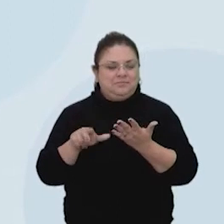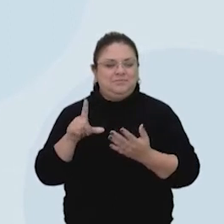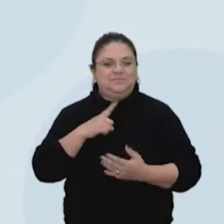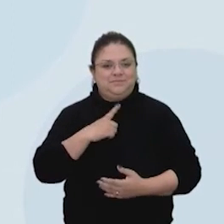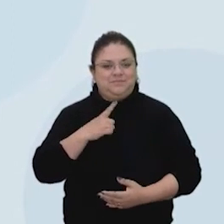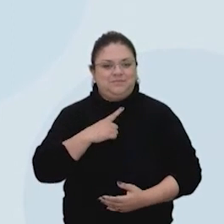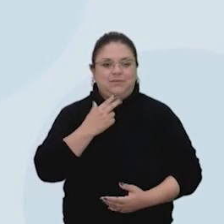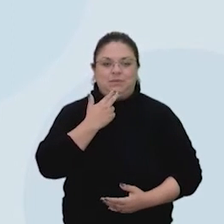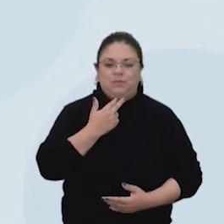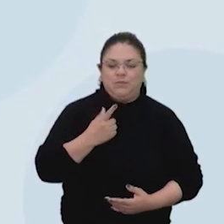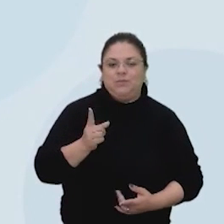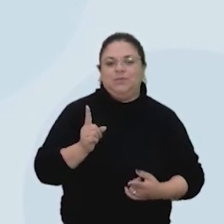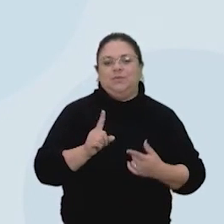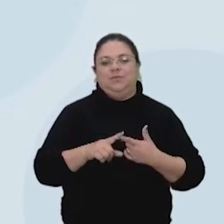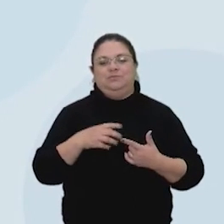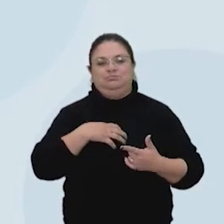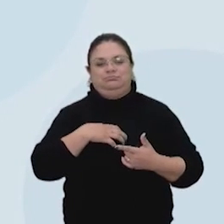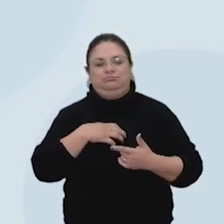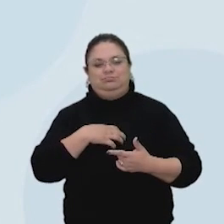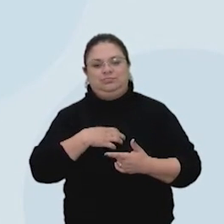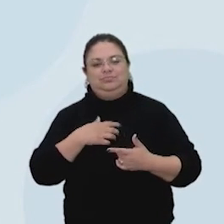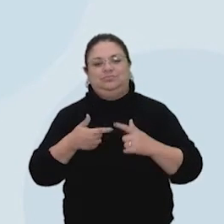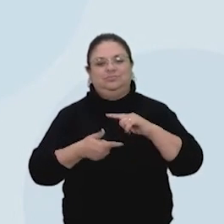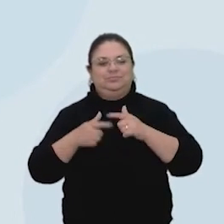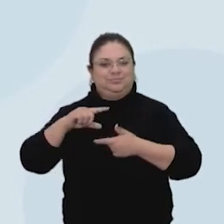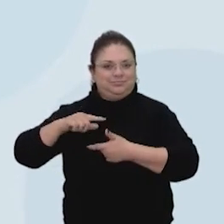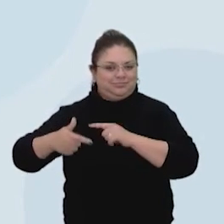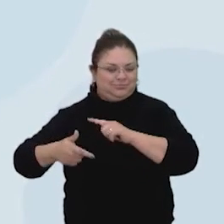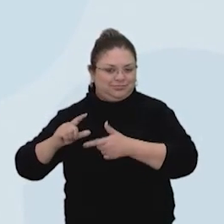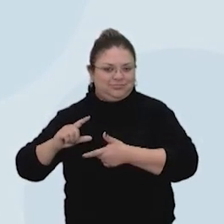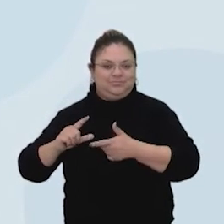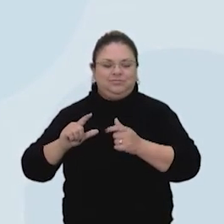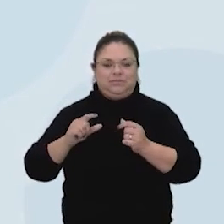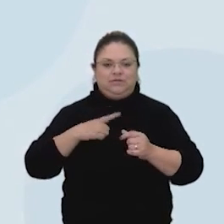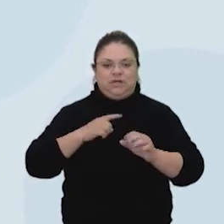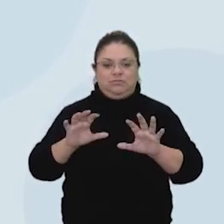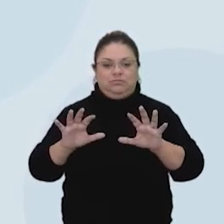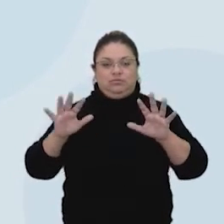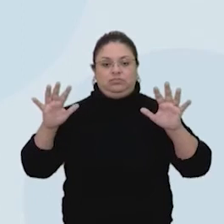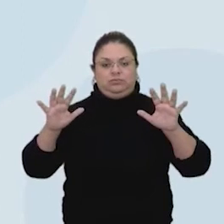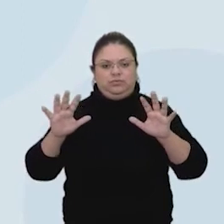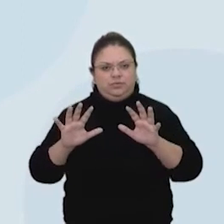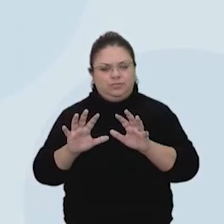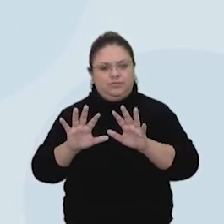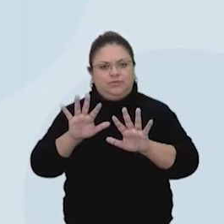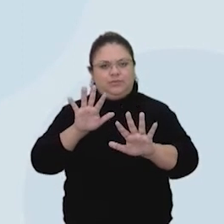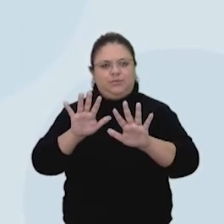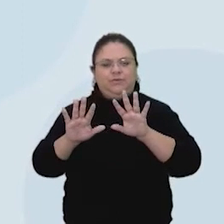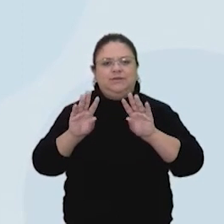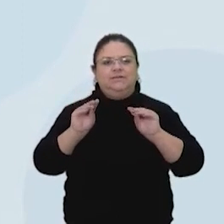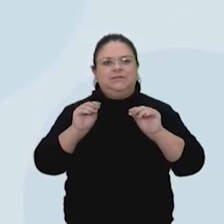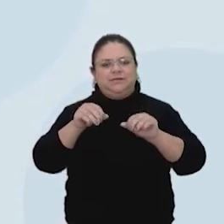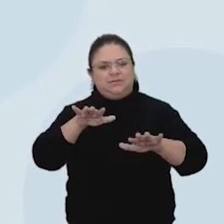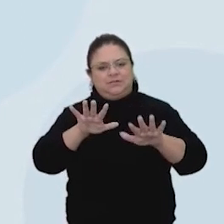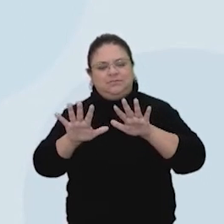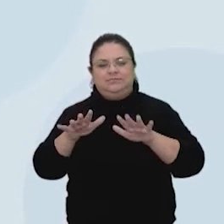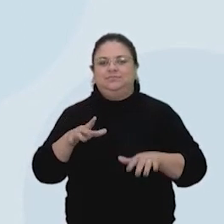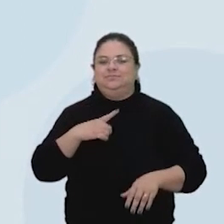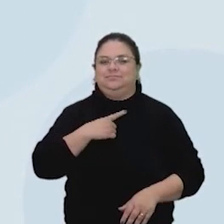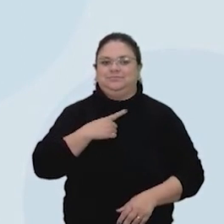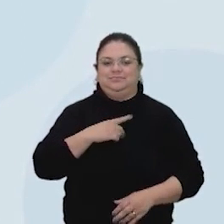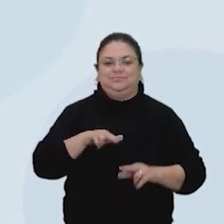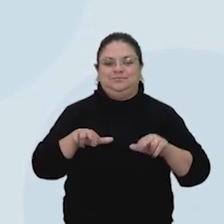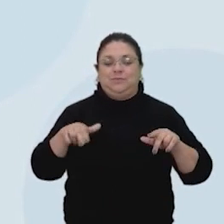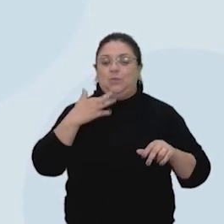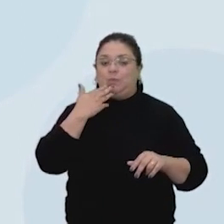Assim, cor, forma, volume, cores. Cores é o que geralmente